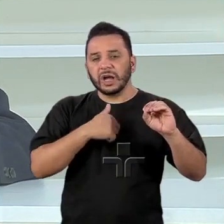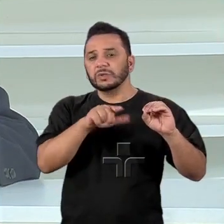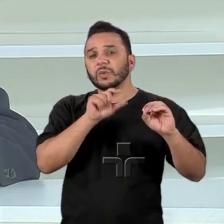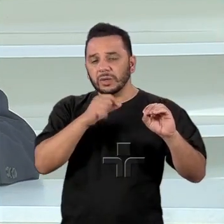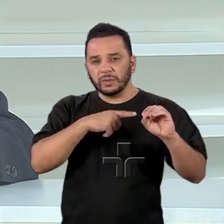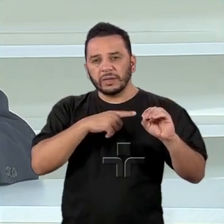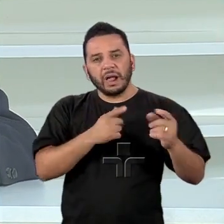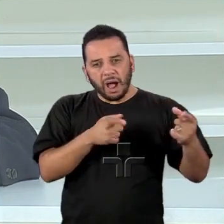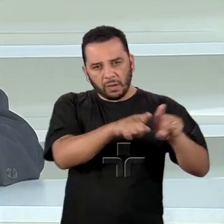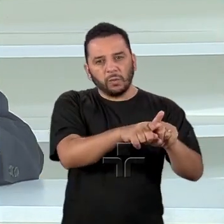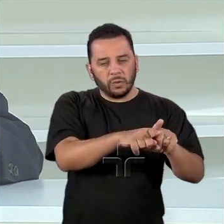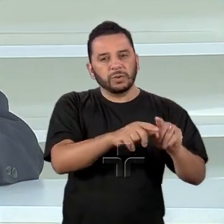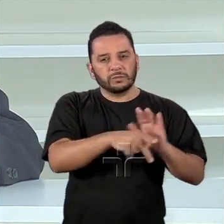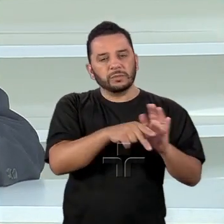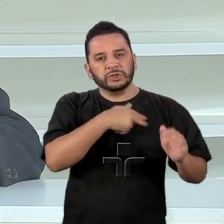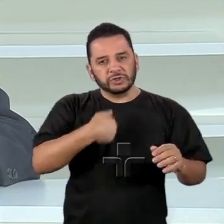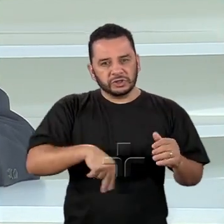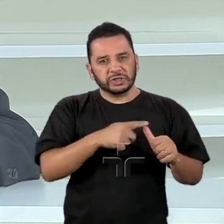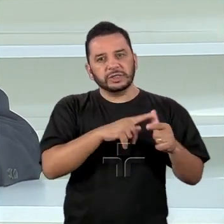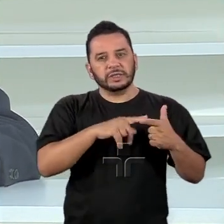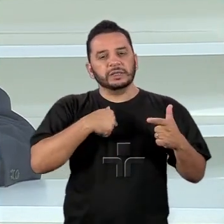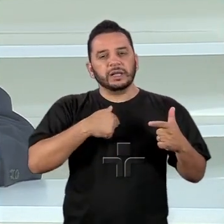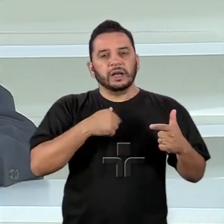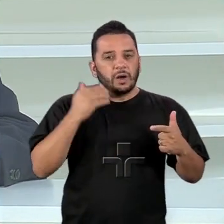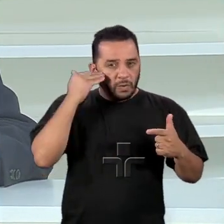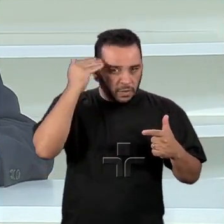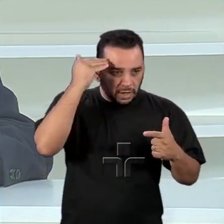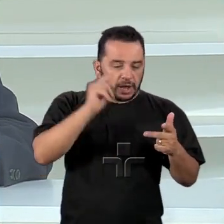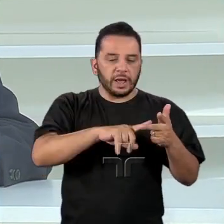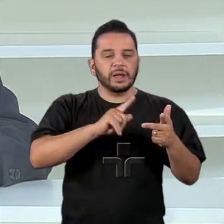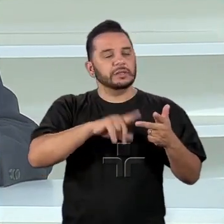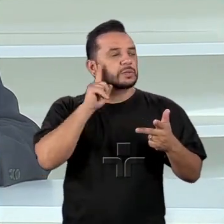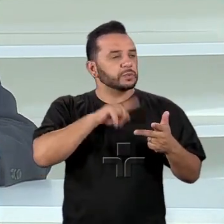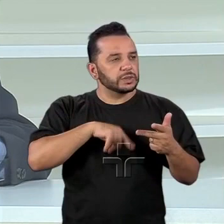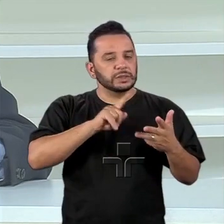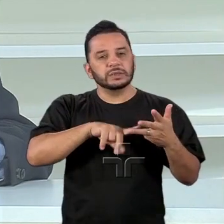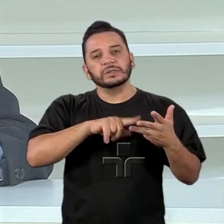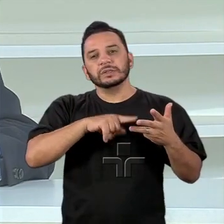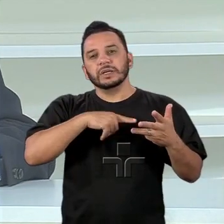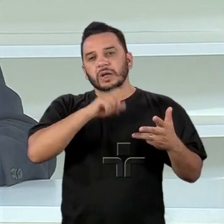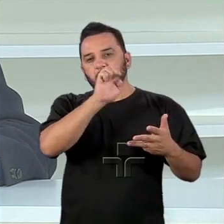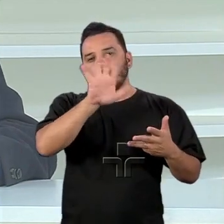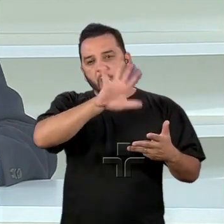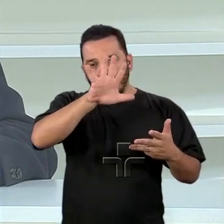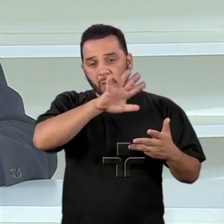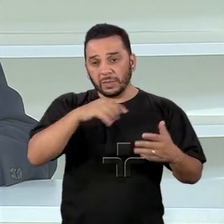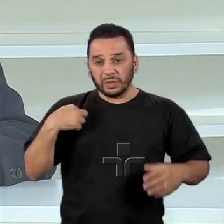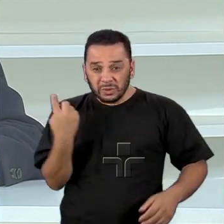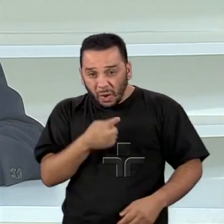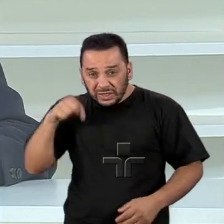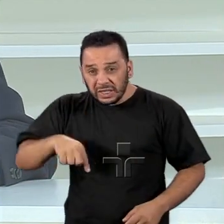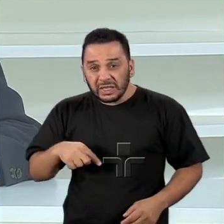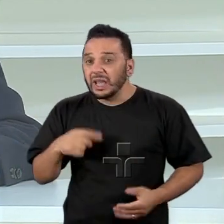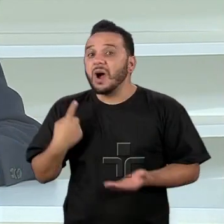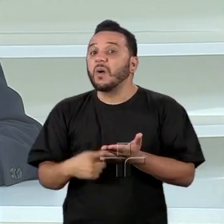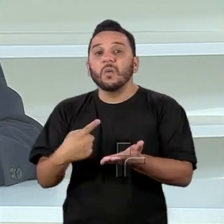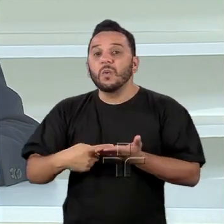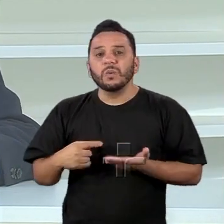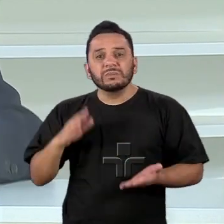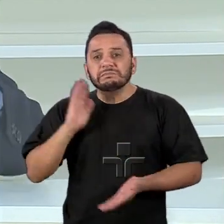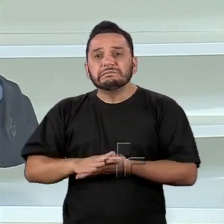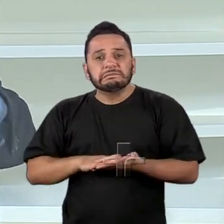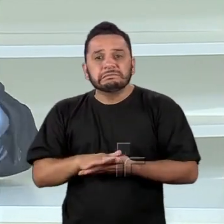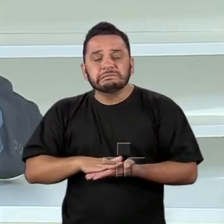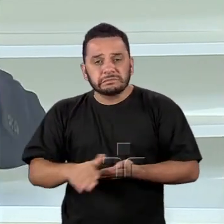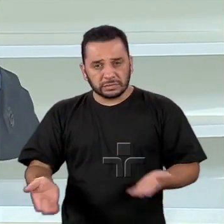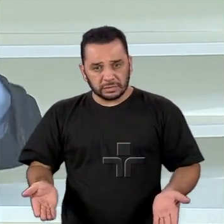China, com a Coreia, com os Estados Unidos, com a Europa. Nós aqui do lado do Atlântico e no Mercosul não temos acordo com ninguém. E